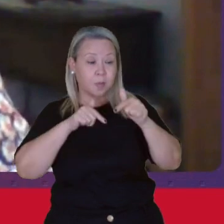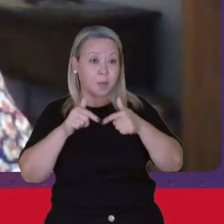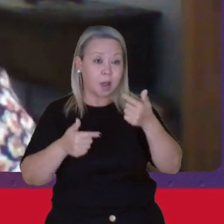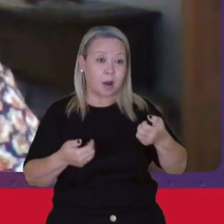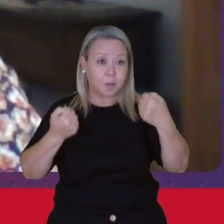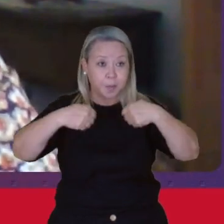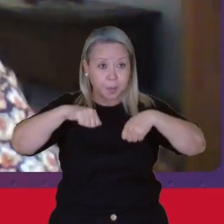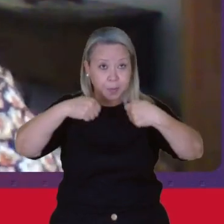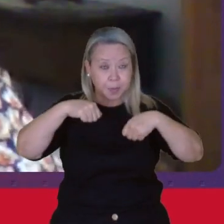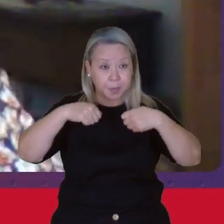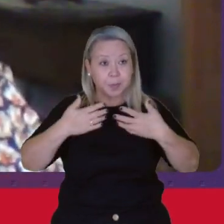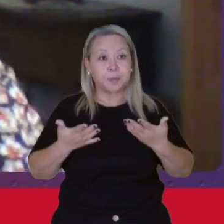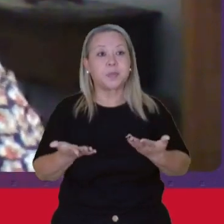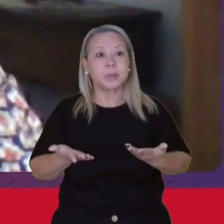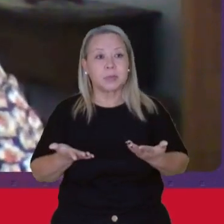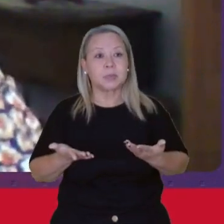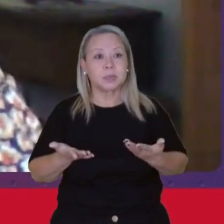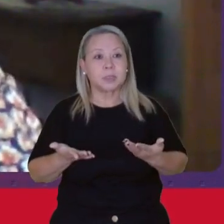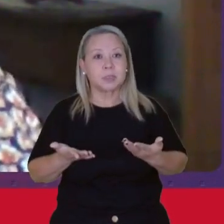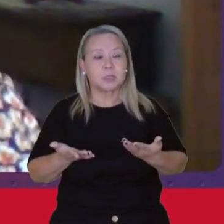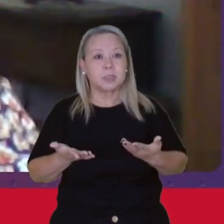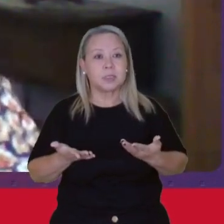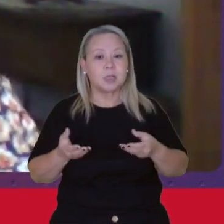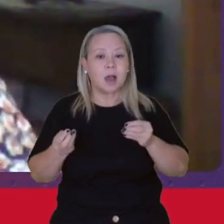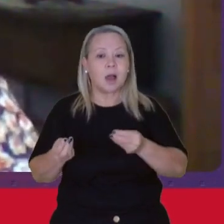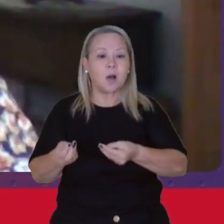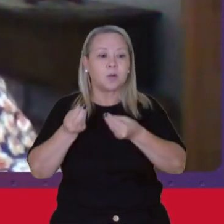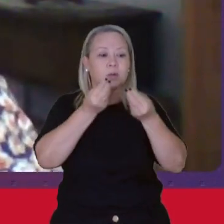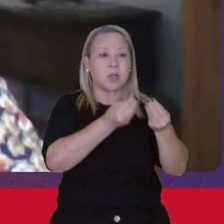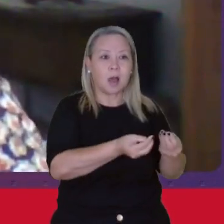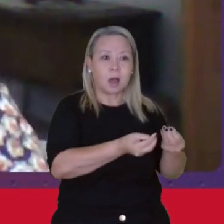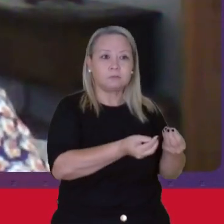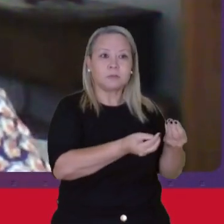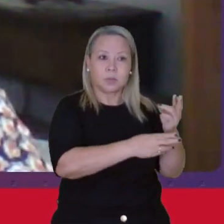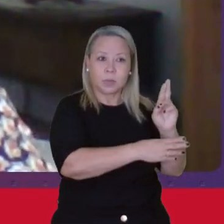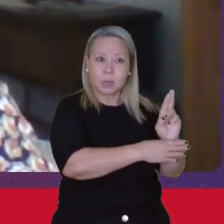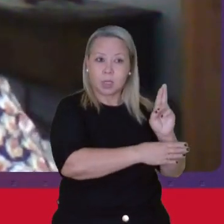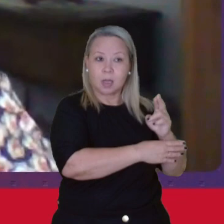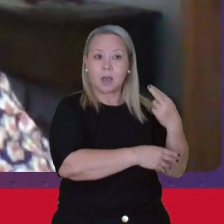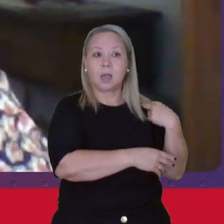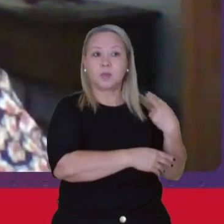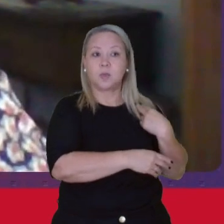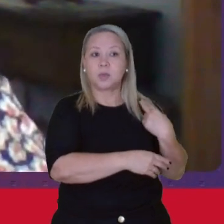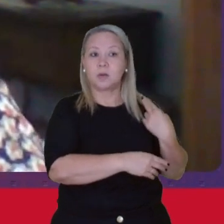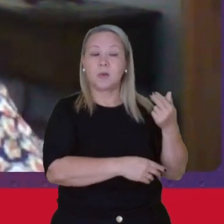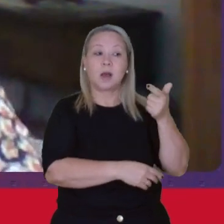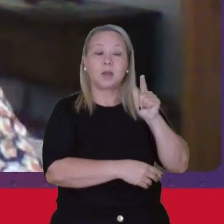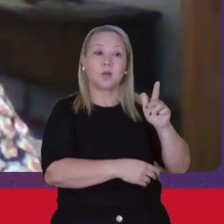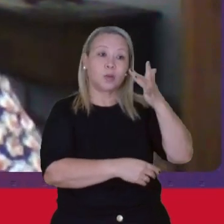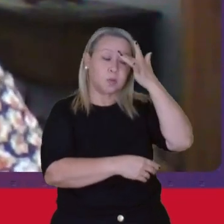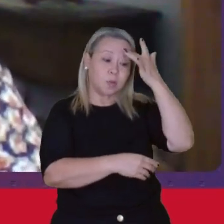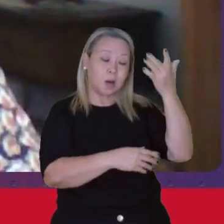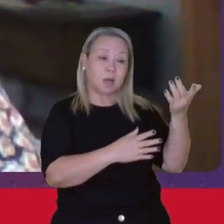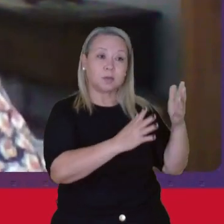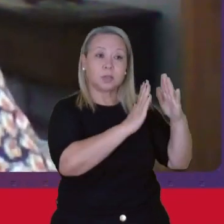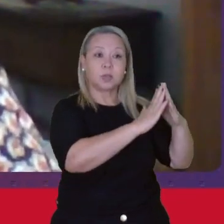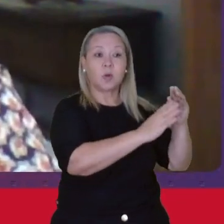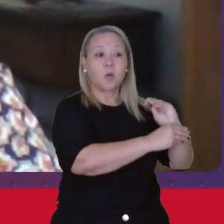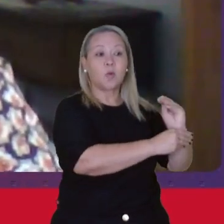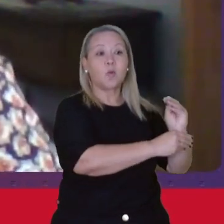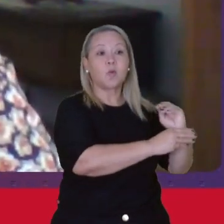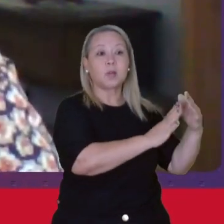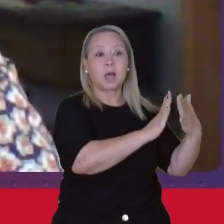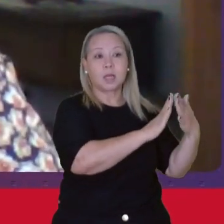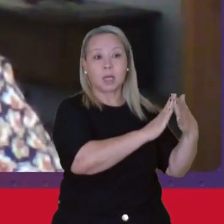vamos dizer, delegar a outras mulheres As tarefas de afazeres domésticos de cuidado Nós temos